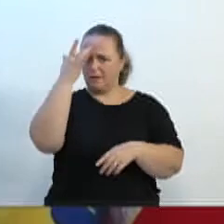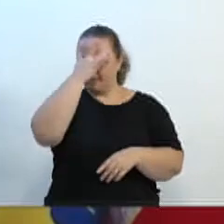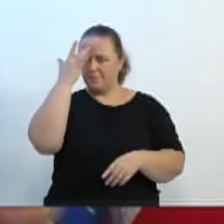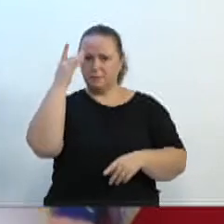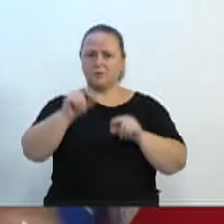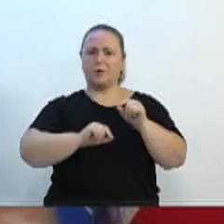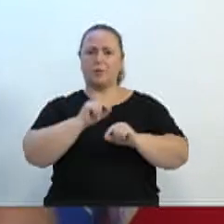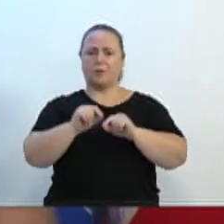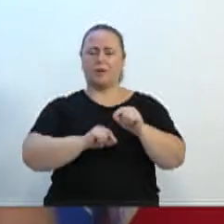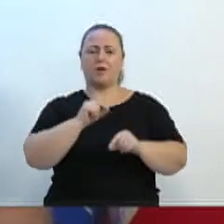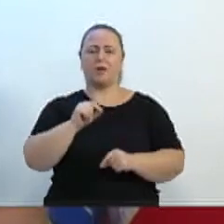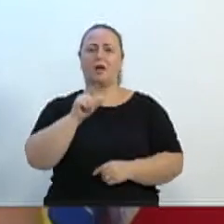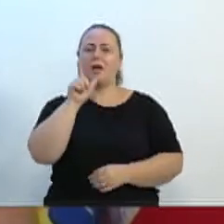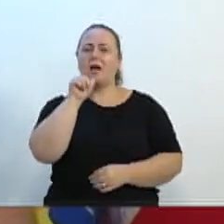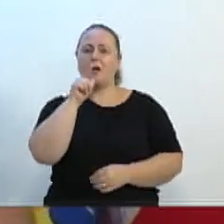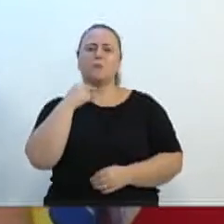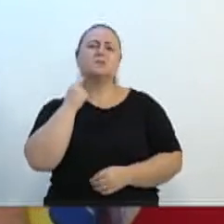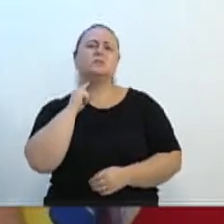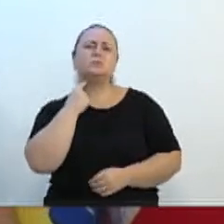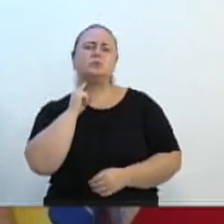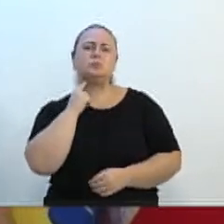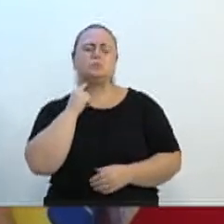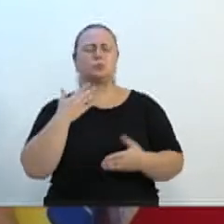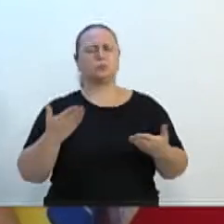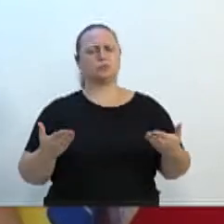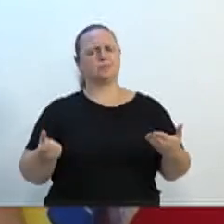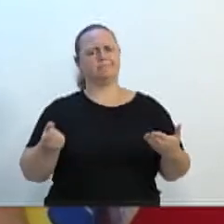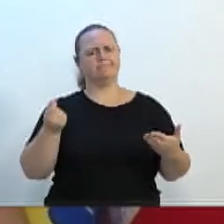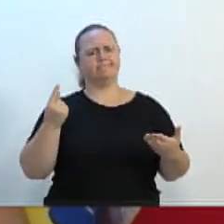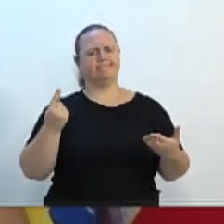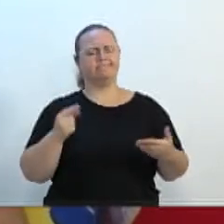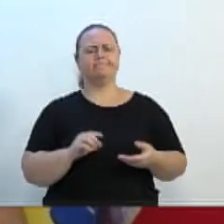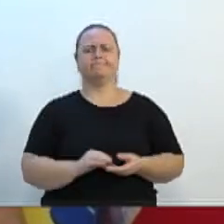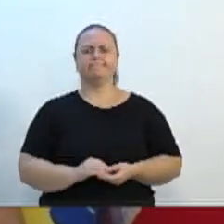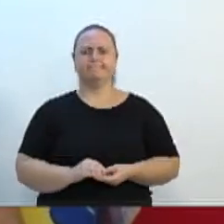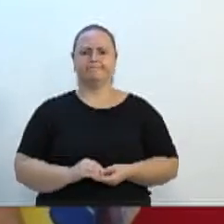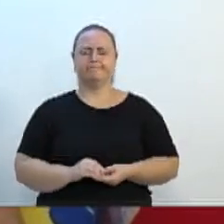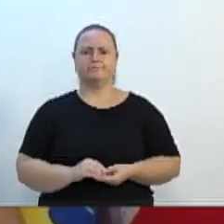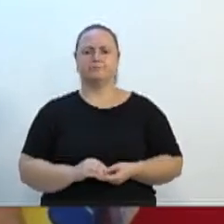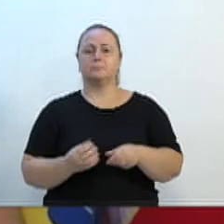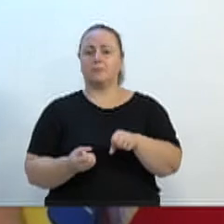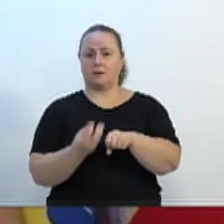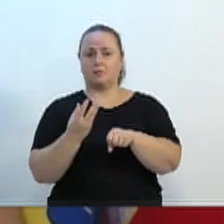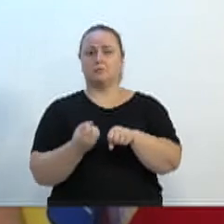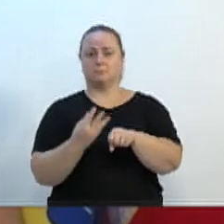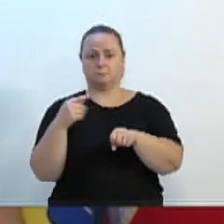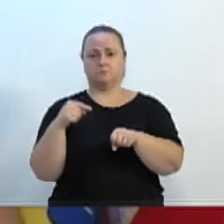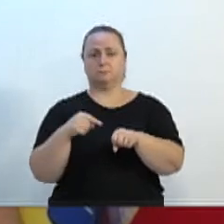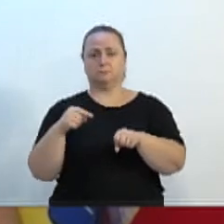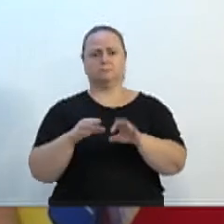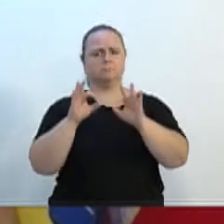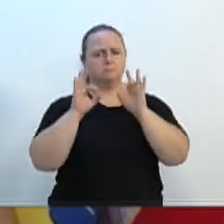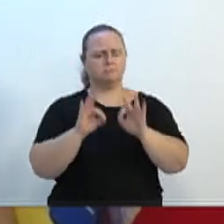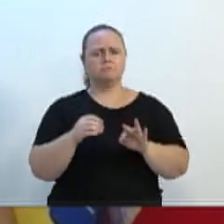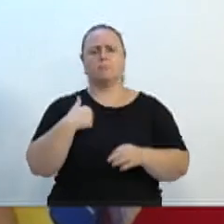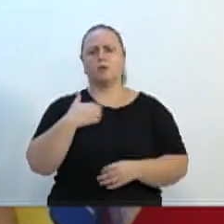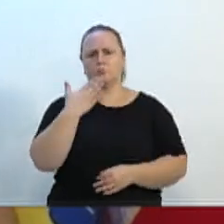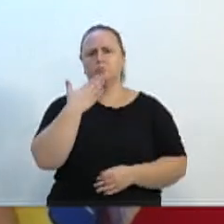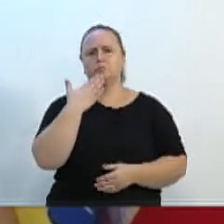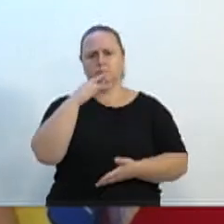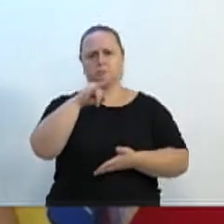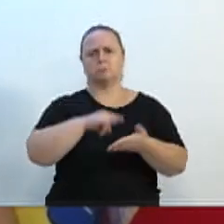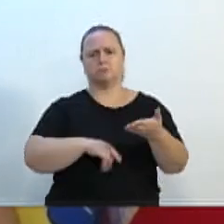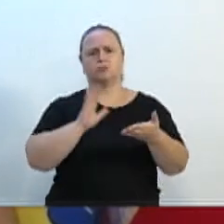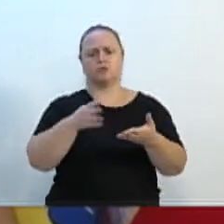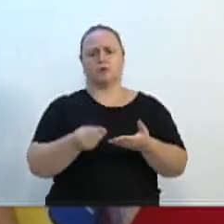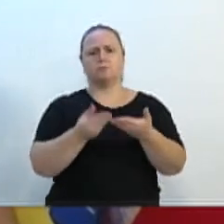tordada ou seja da água suja. Até porque o Samai com certeza eu fiz esse requerimento para o Samai para